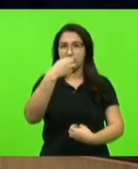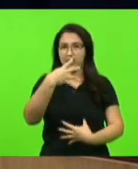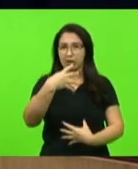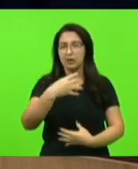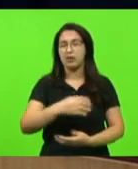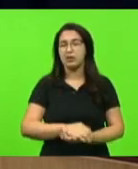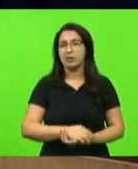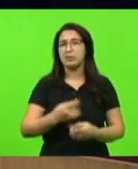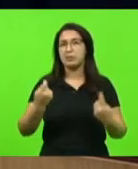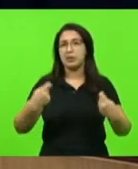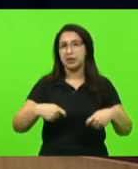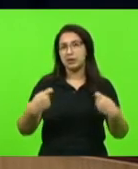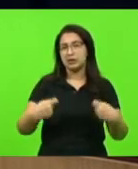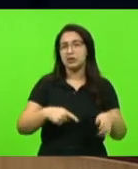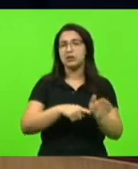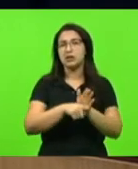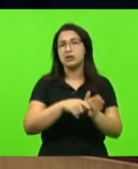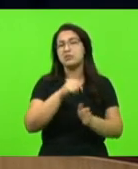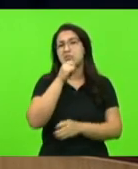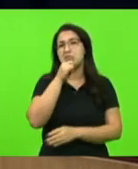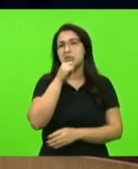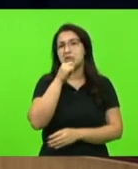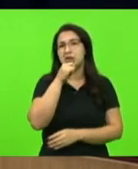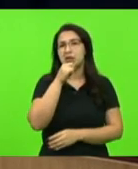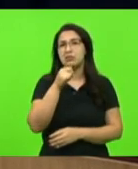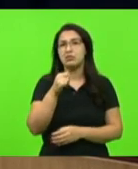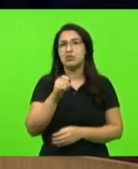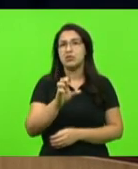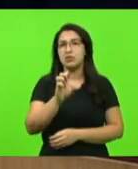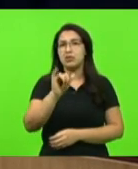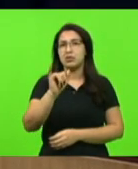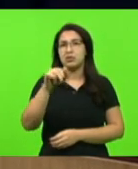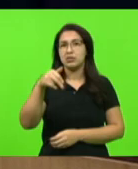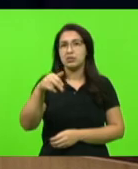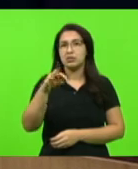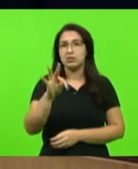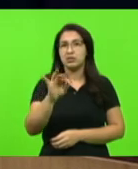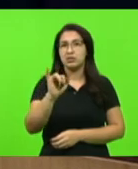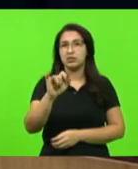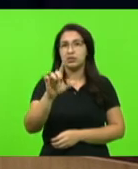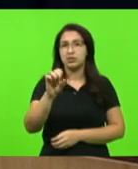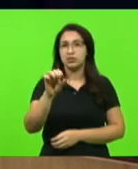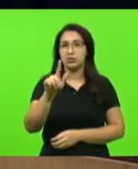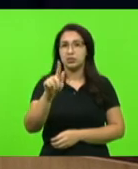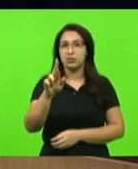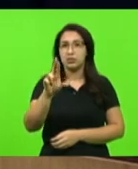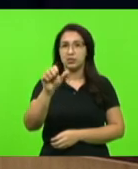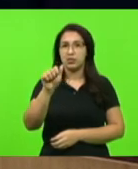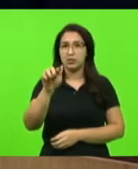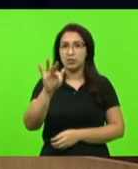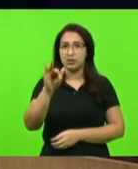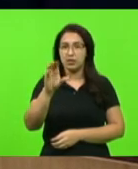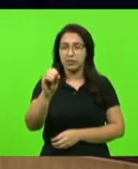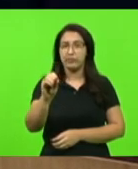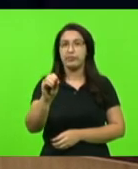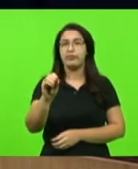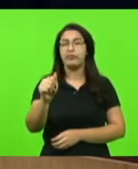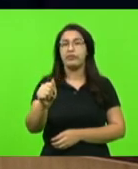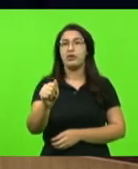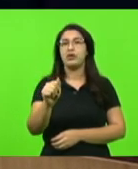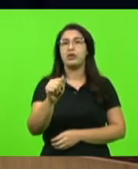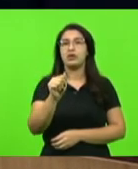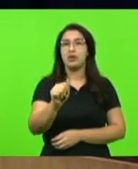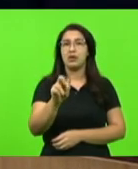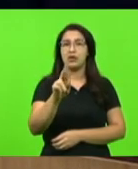exames como, por exemplo, cintilografia, artrite, câncer e outros. Então, senhor presidente, fica esse